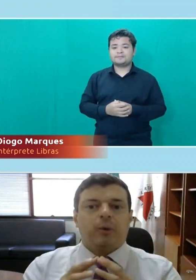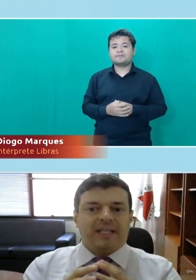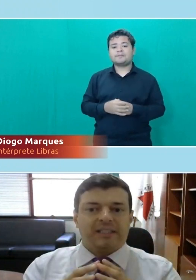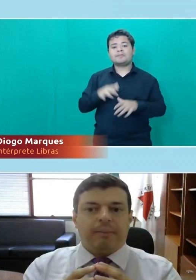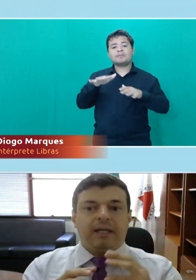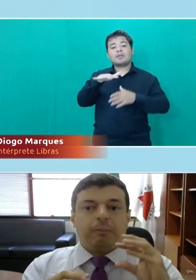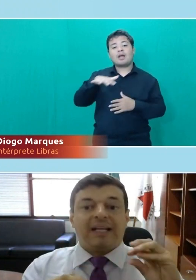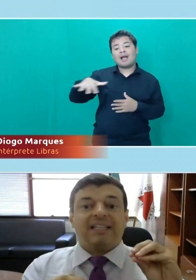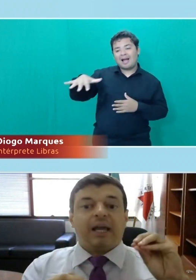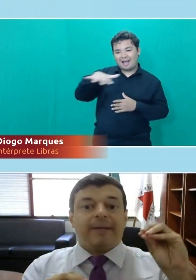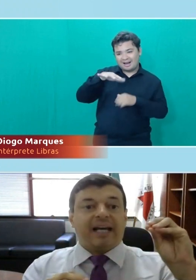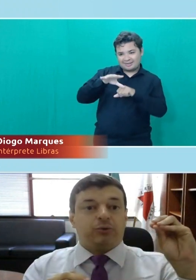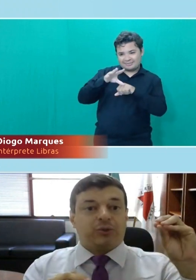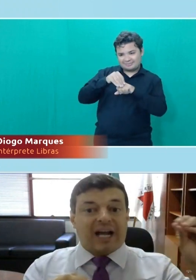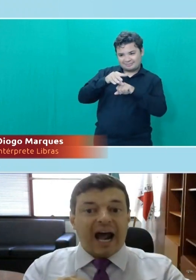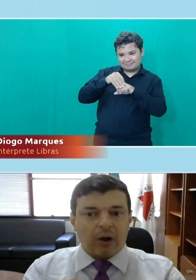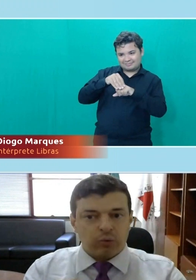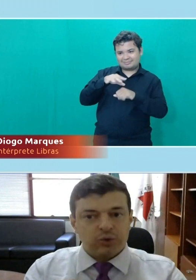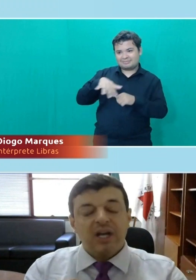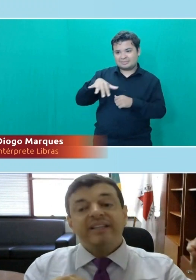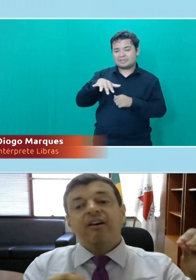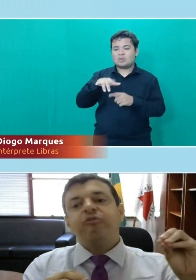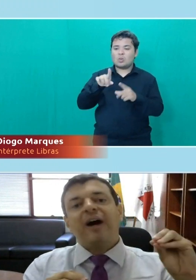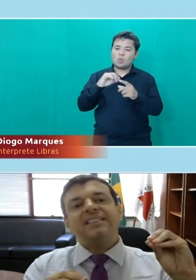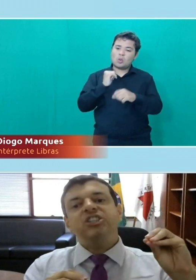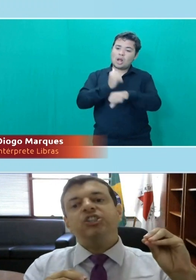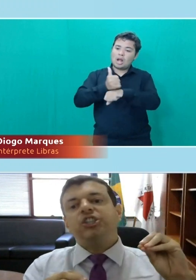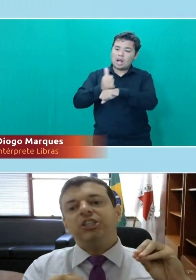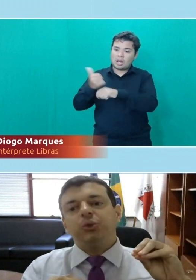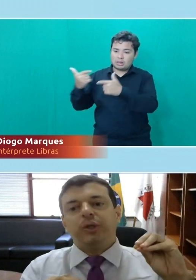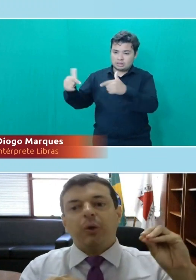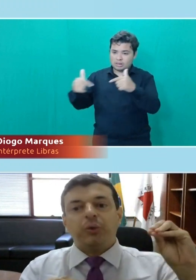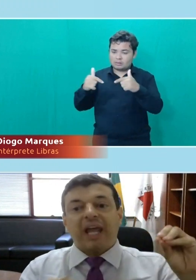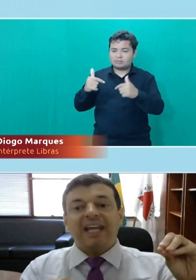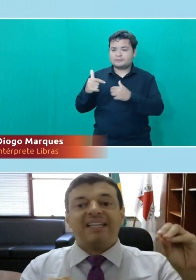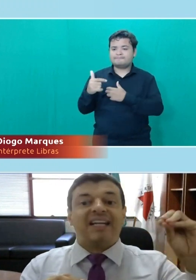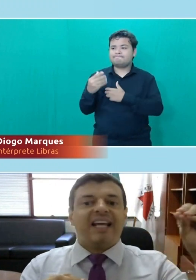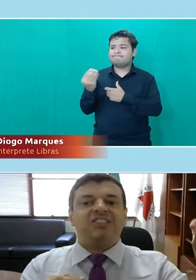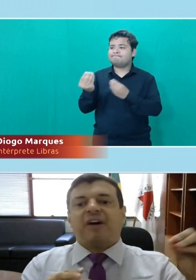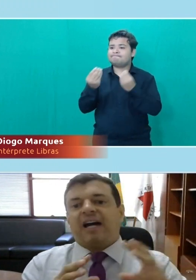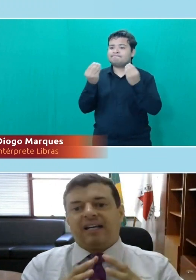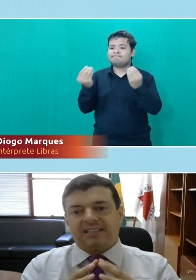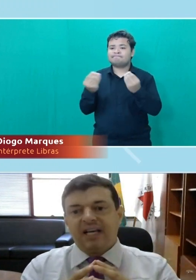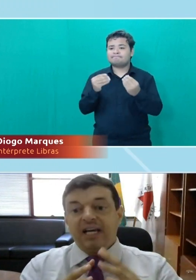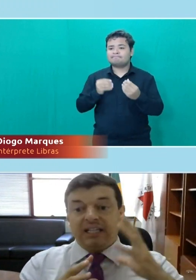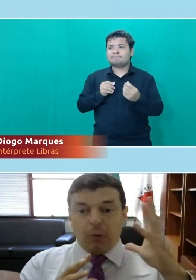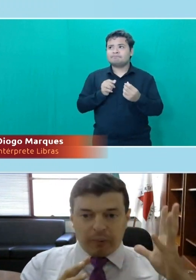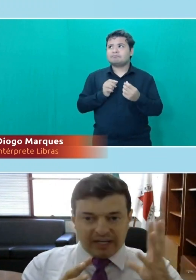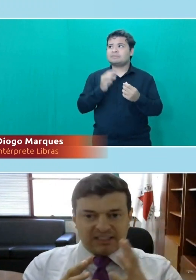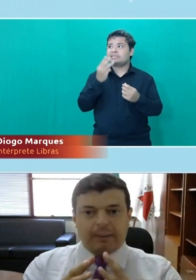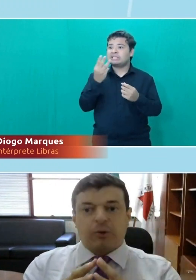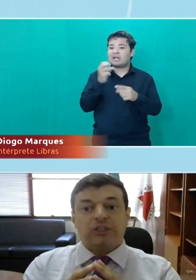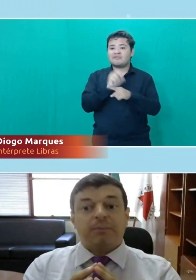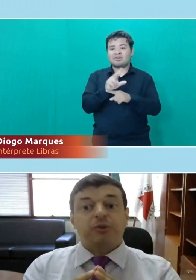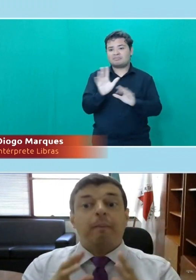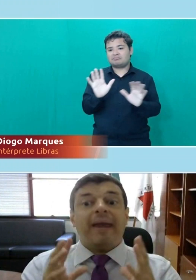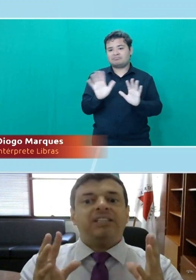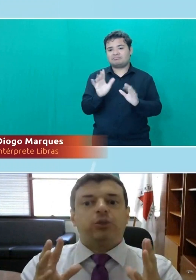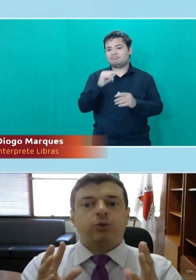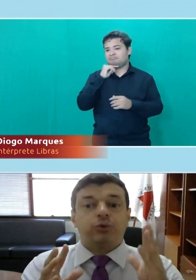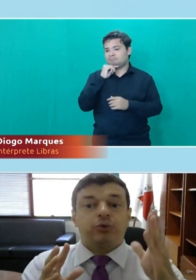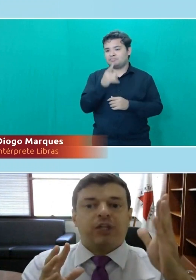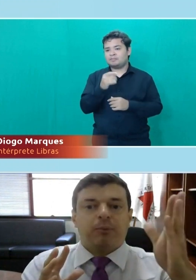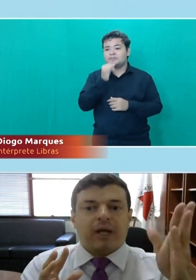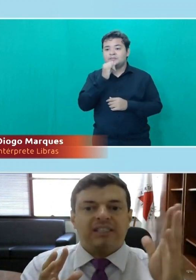áreas do conhecimento, para determinados cargos, não faz sentido que eu tenha três vagas. Então, por exemplo, nós temos